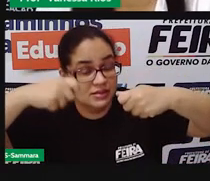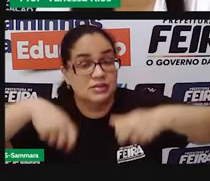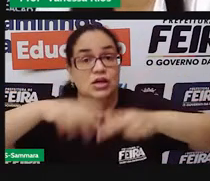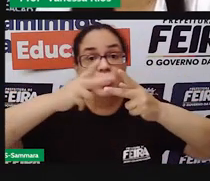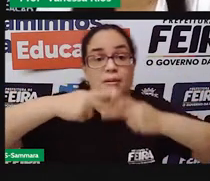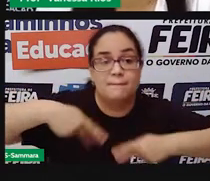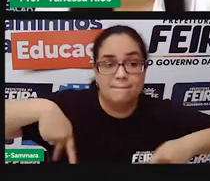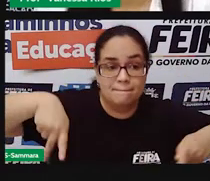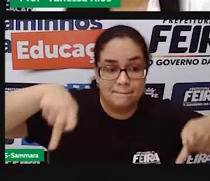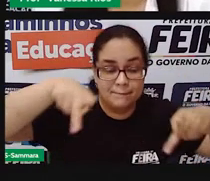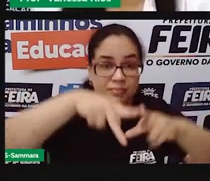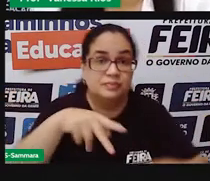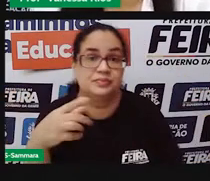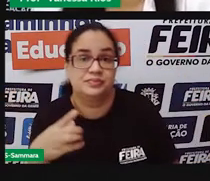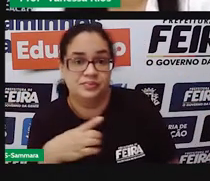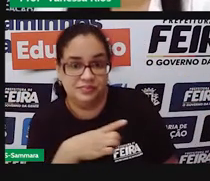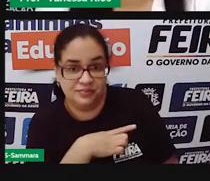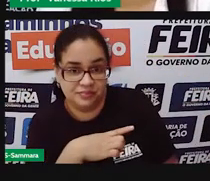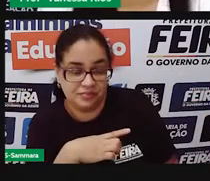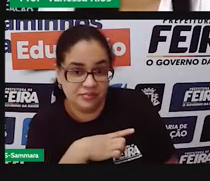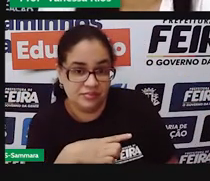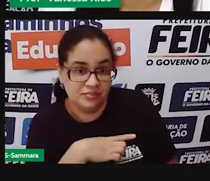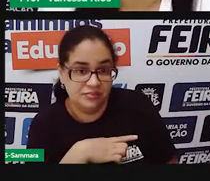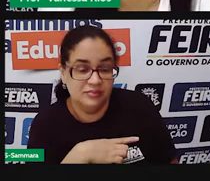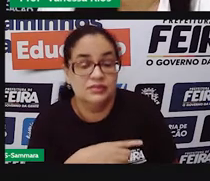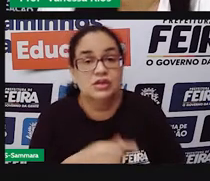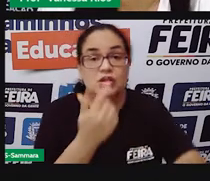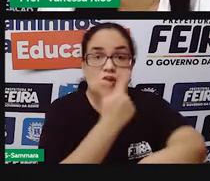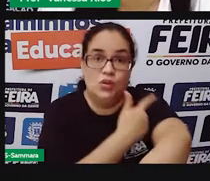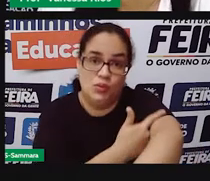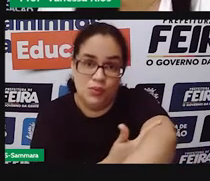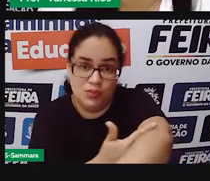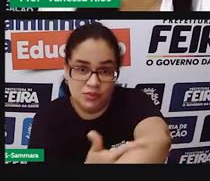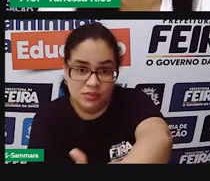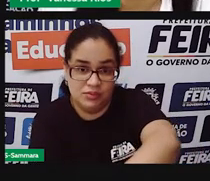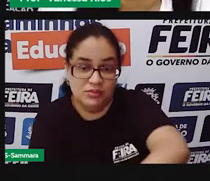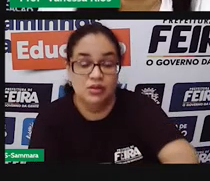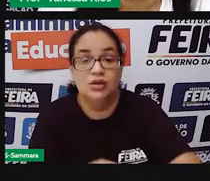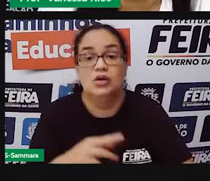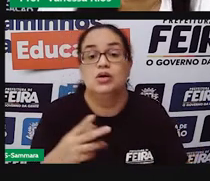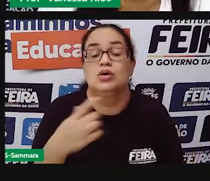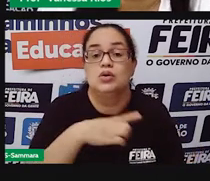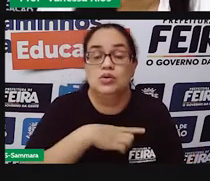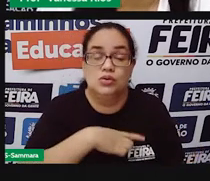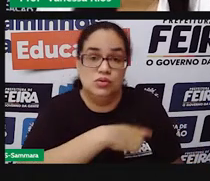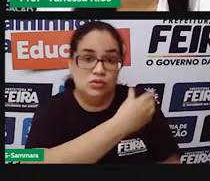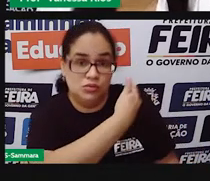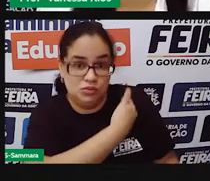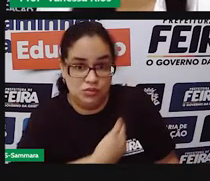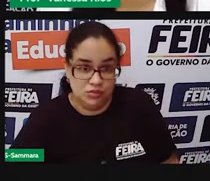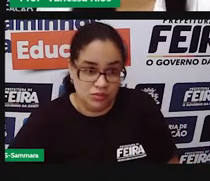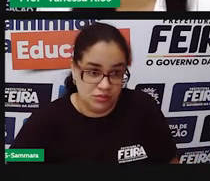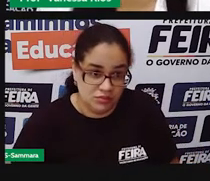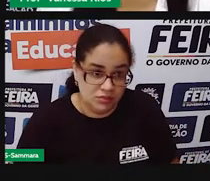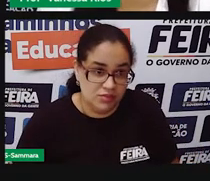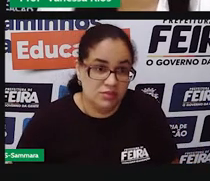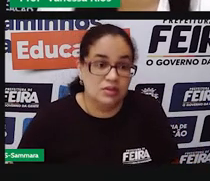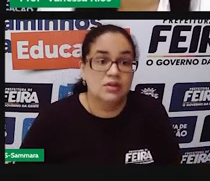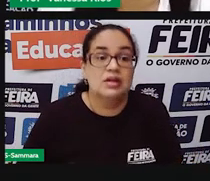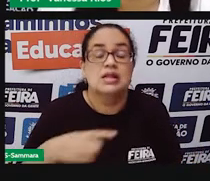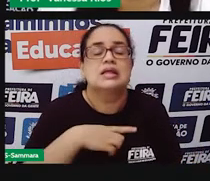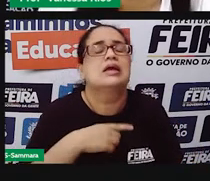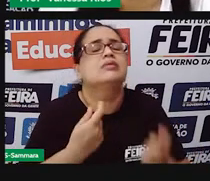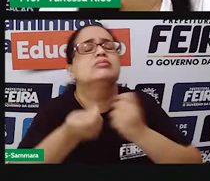população tem, a saúde, a educação, né? E aos outros serviços públicos. E é quem vai estar lá